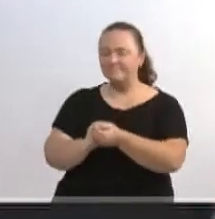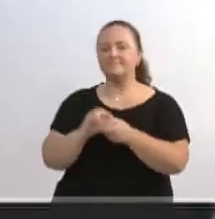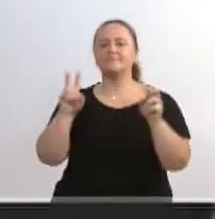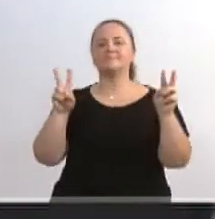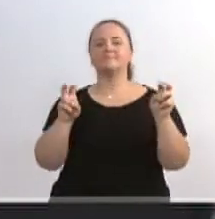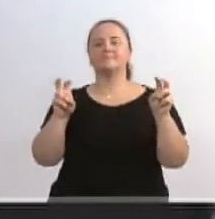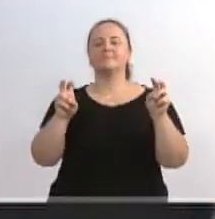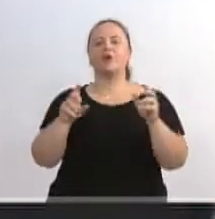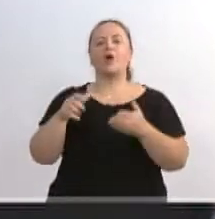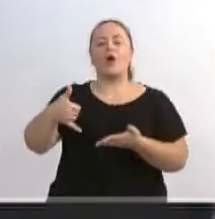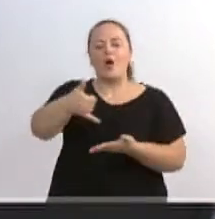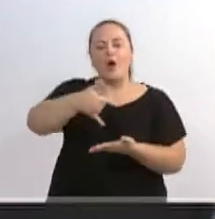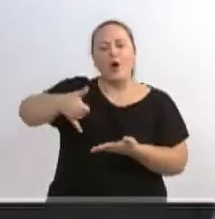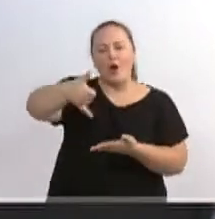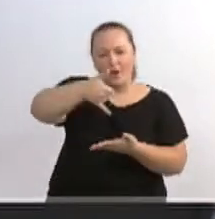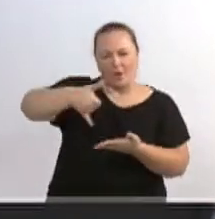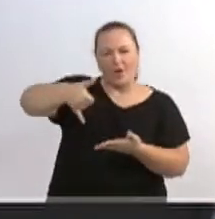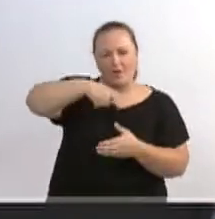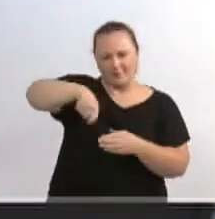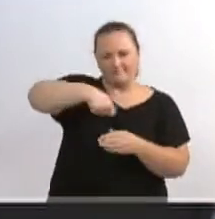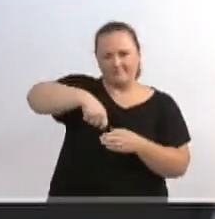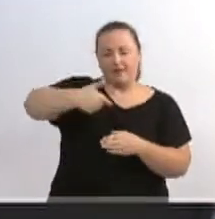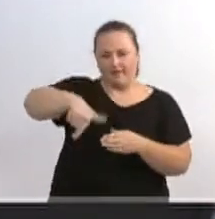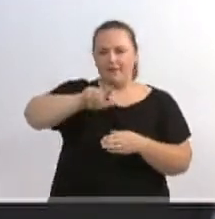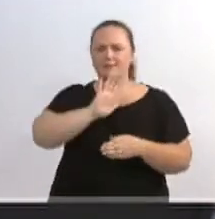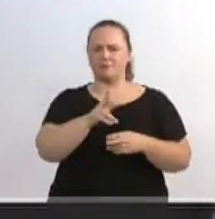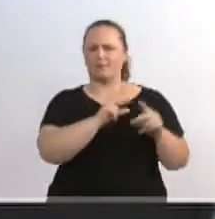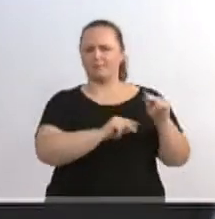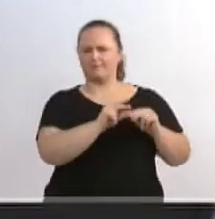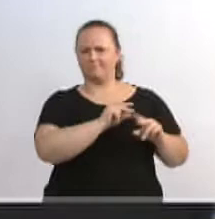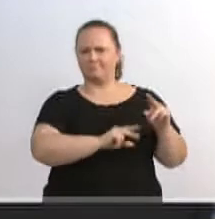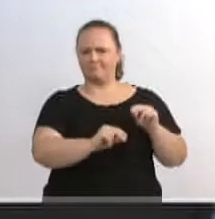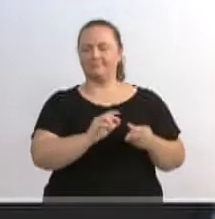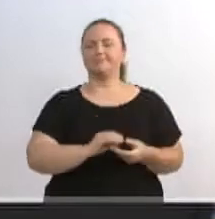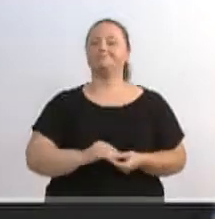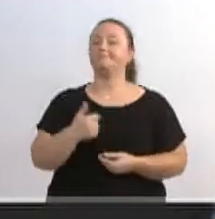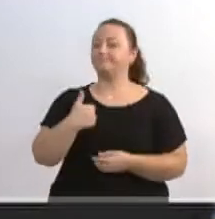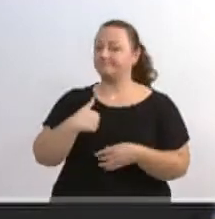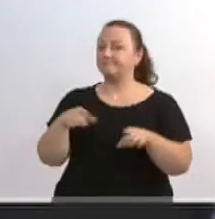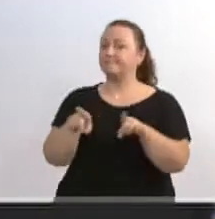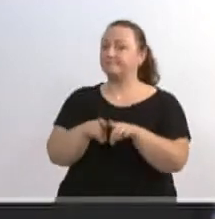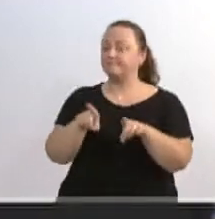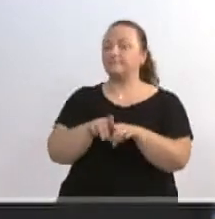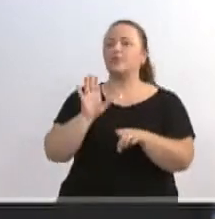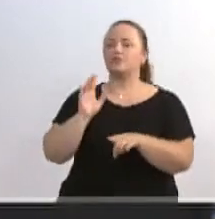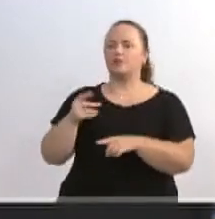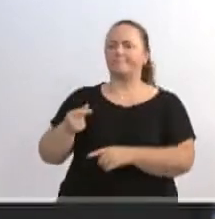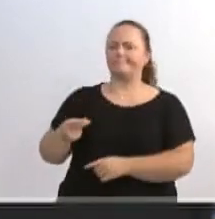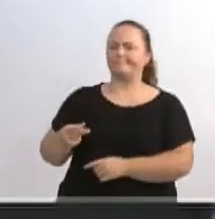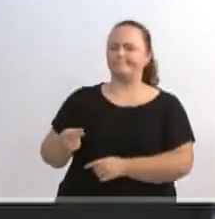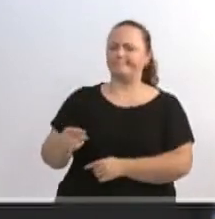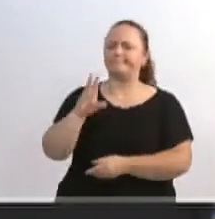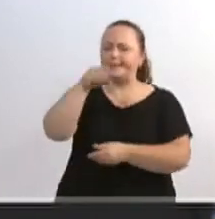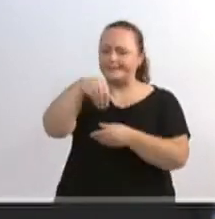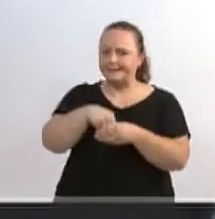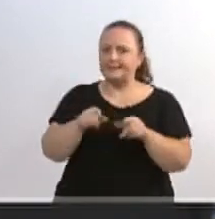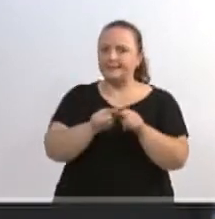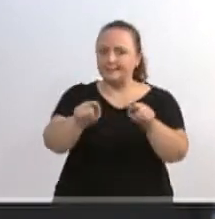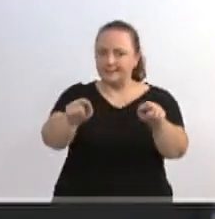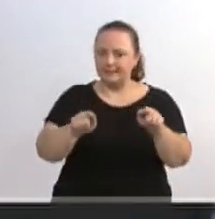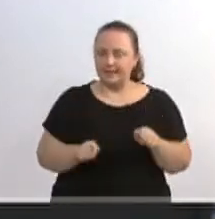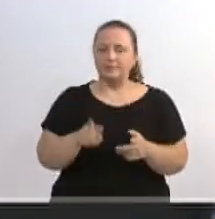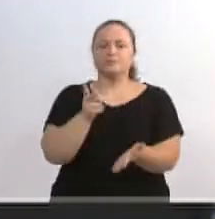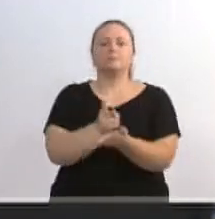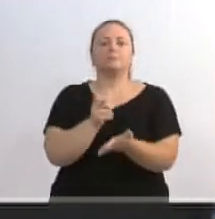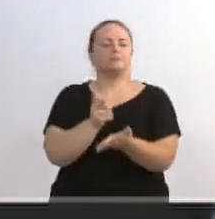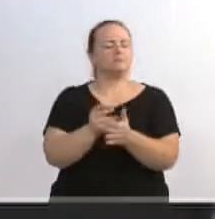situação do óleo de cozinha. Conversamos aqui antecipadamente. É uma situação que eu venho também trabalhando durante muito tempo dentro do gabinete, boto também o nosso gabinete em